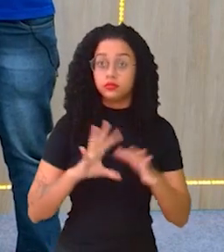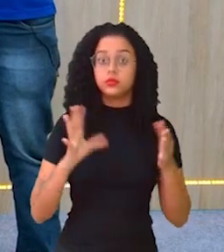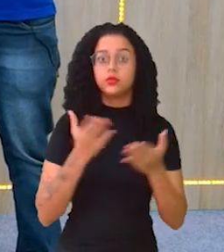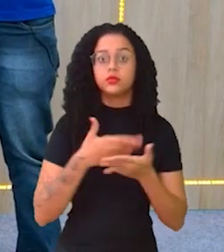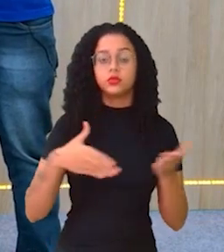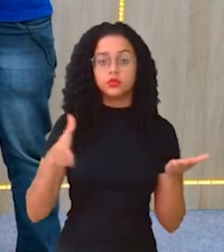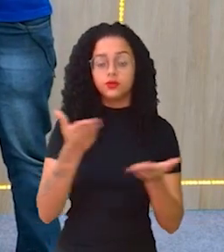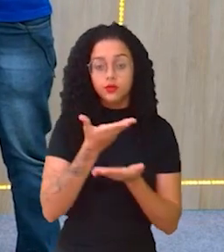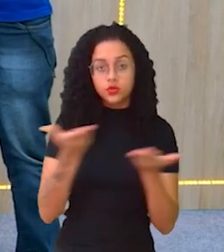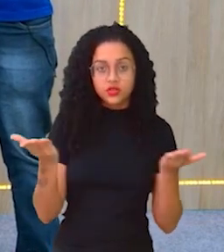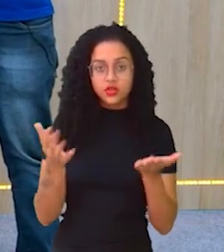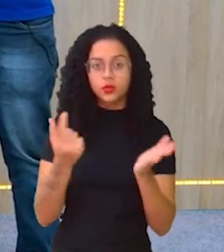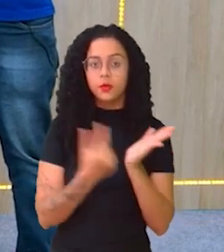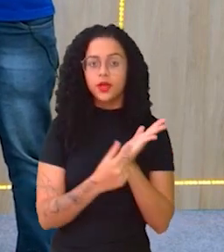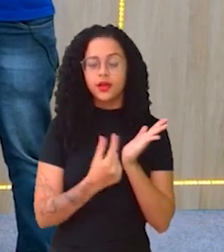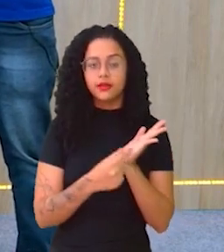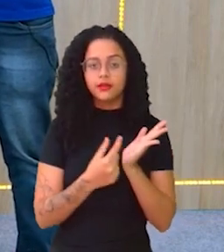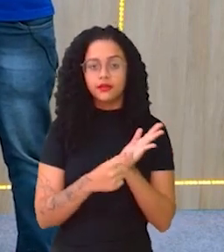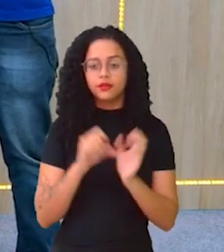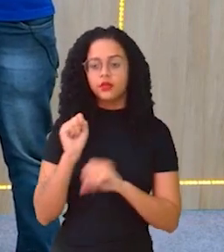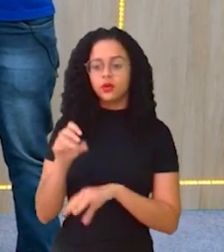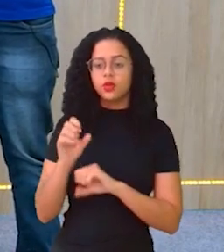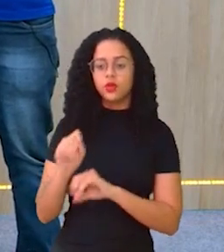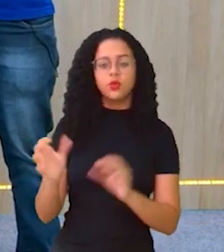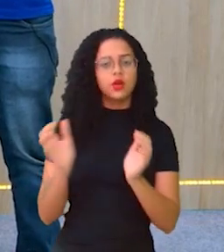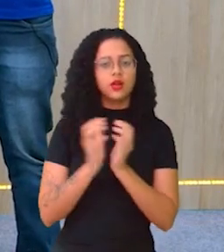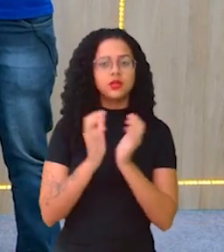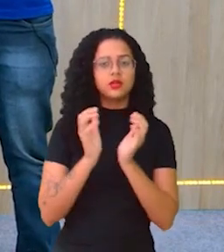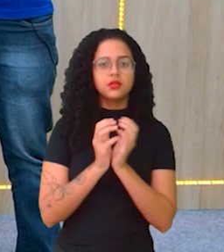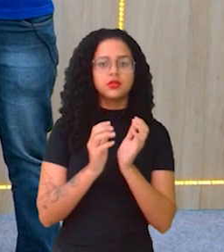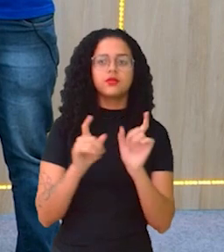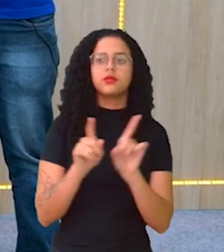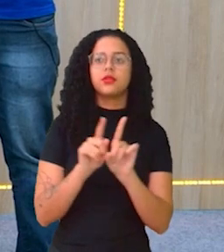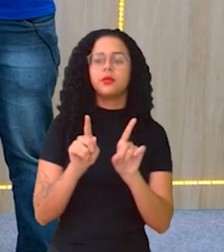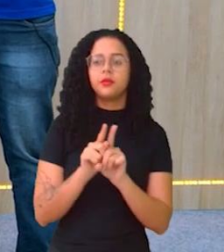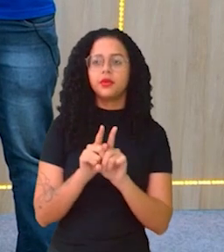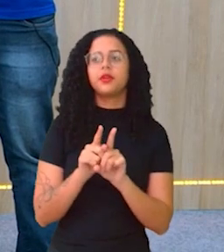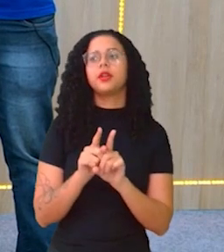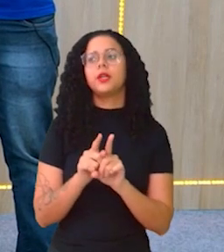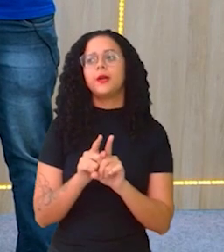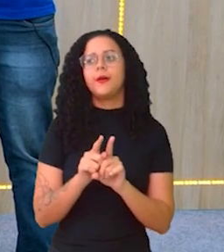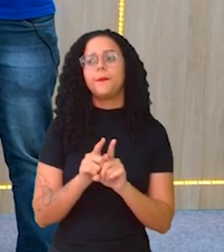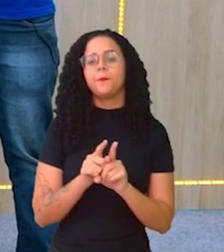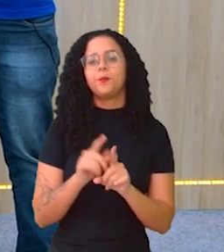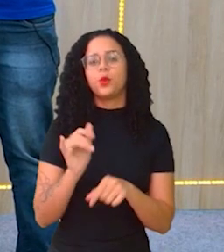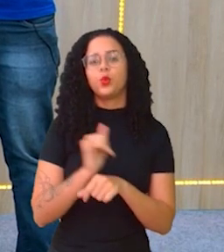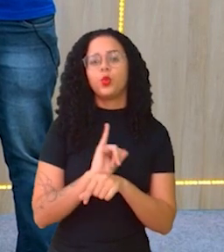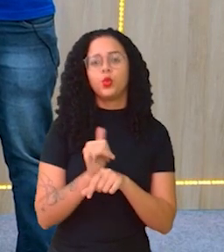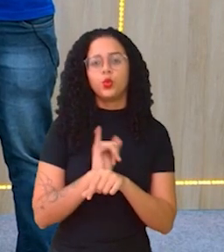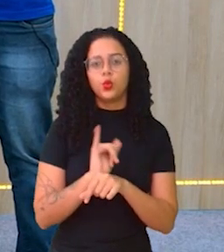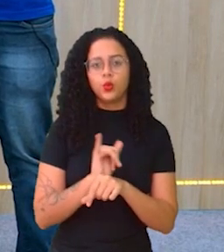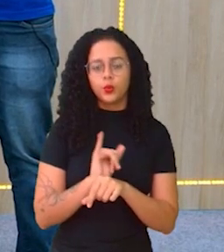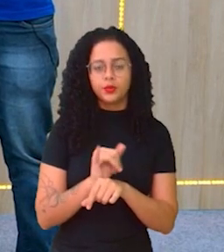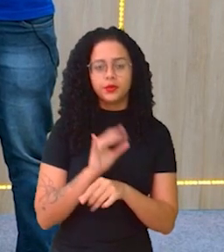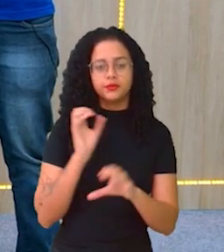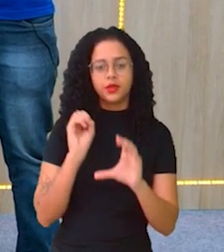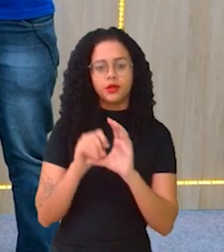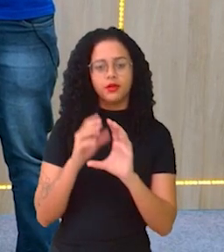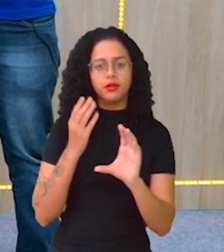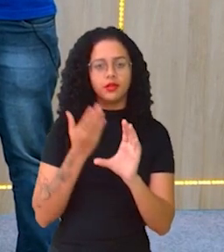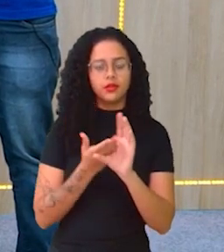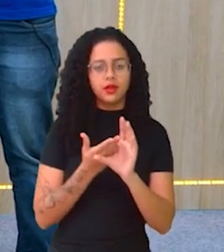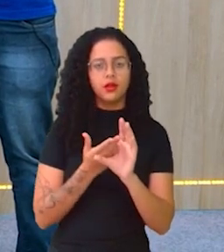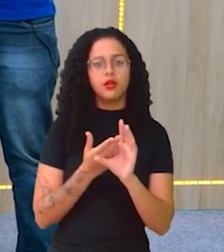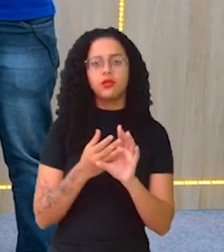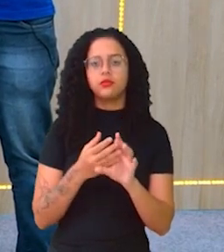no aplicativo do Educa Recife, estão também na página do YouTube, no canal do YouTube.